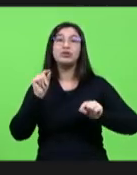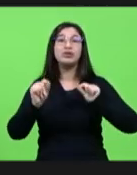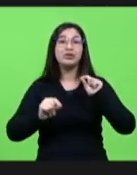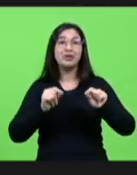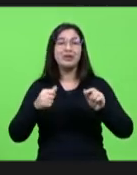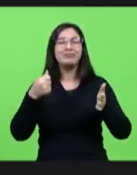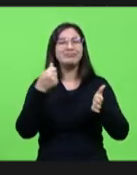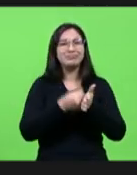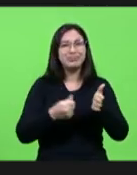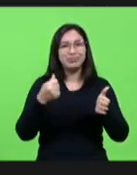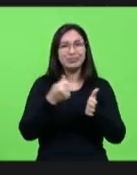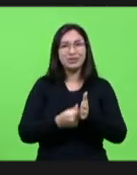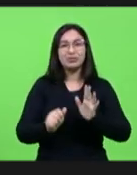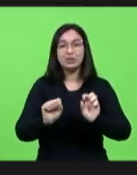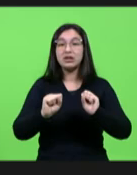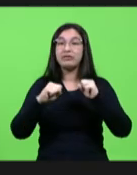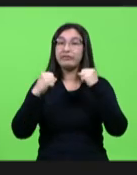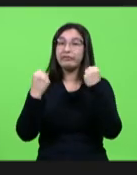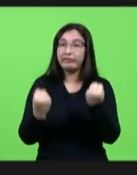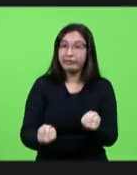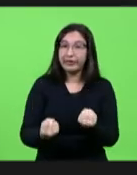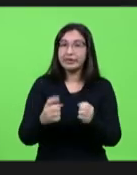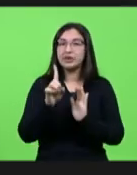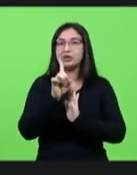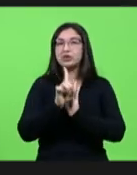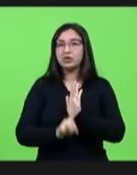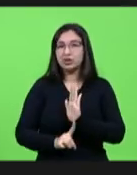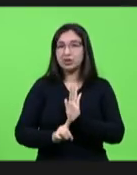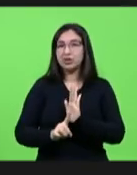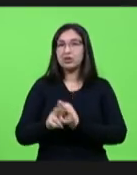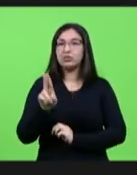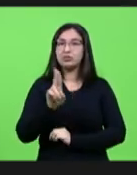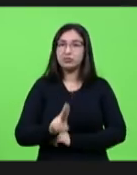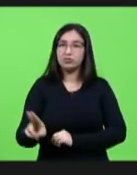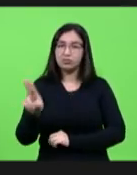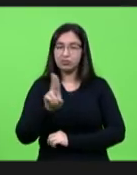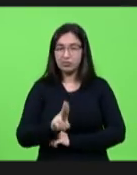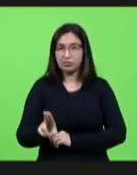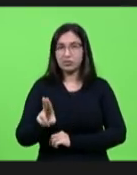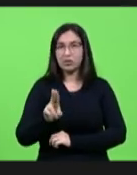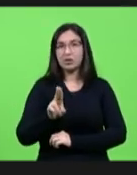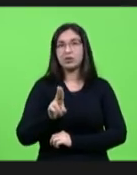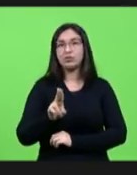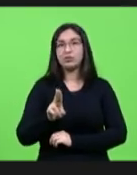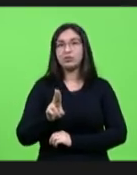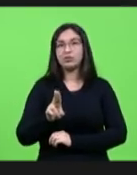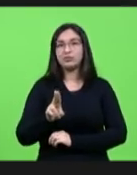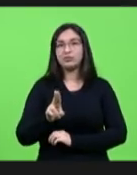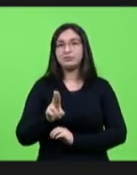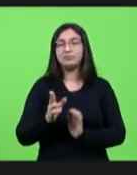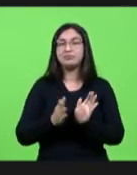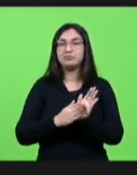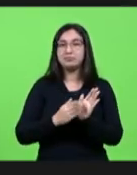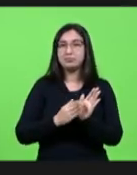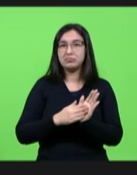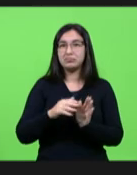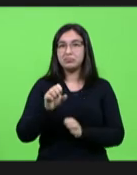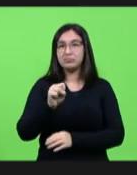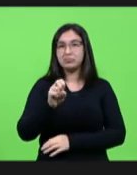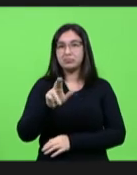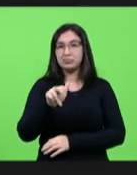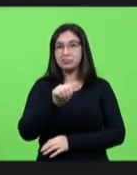e defesa dos direitos dos usuários vivam nossos suas e